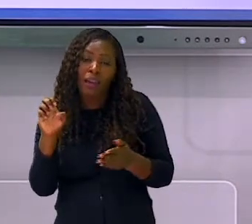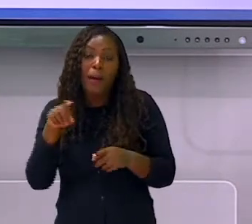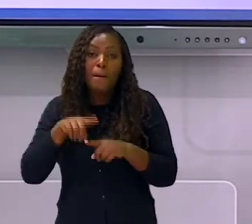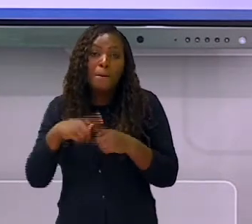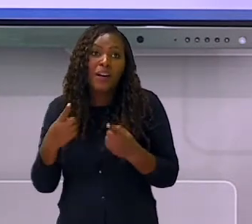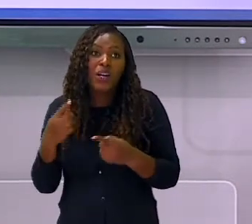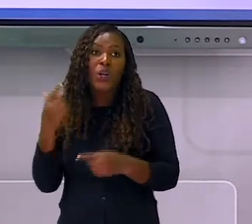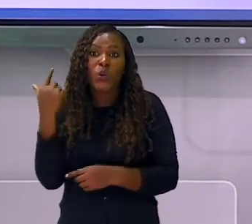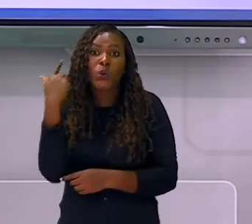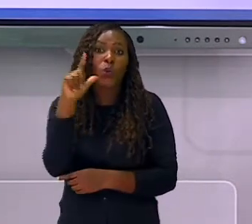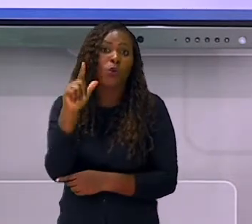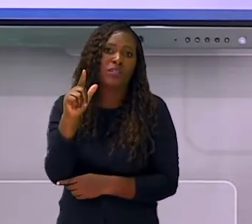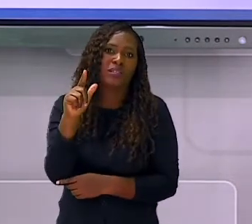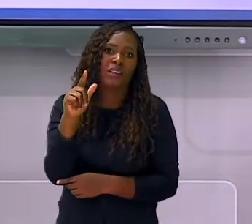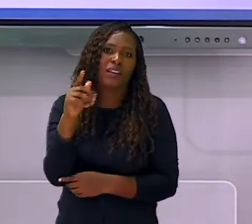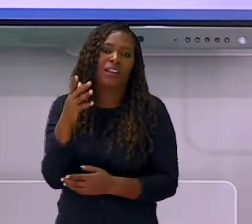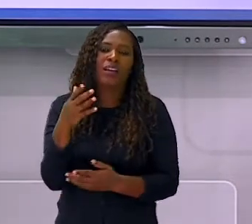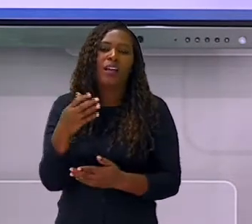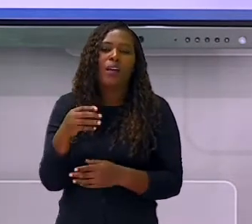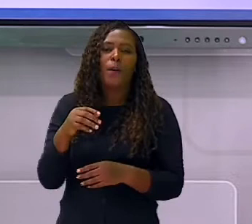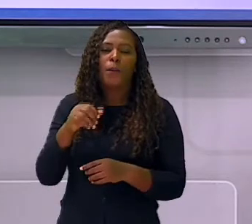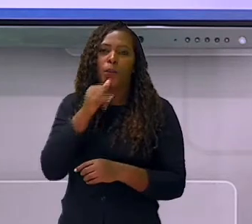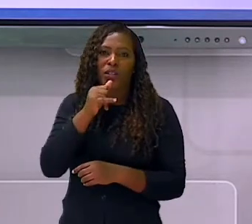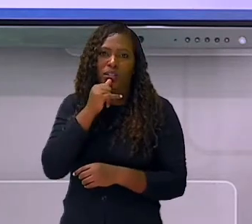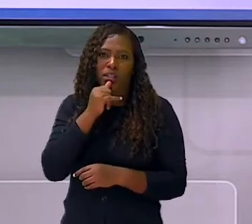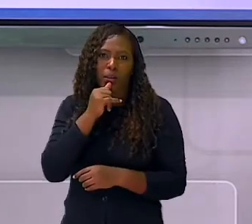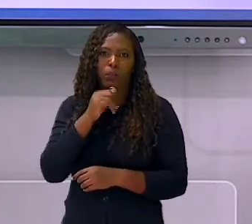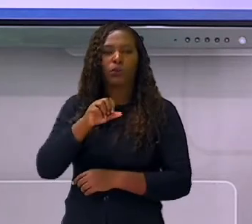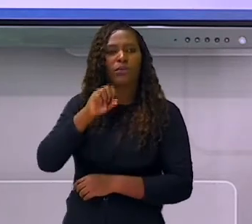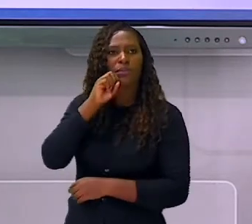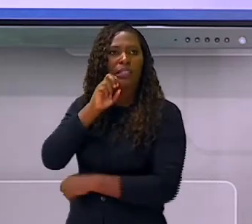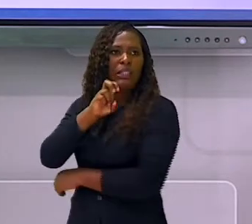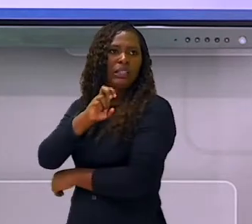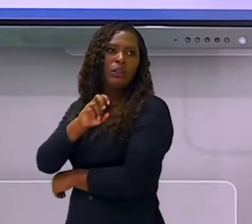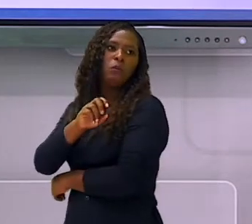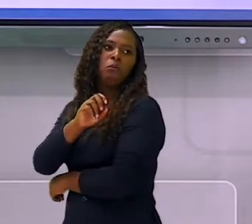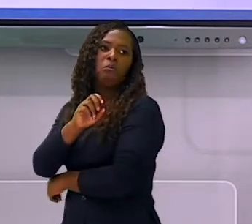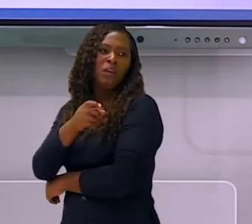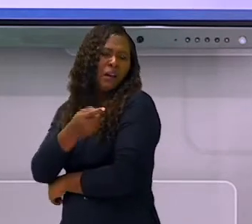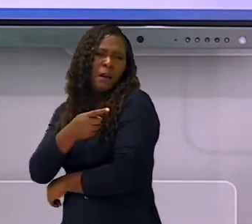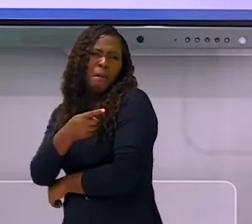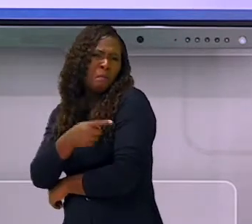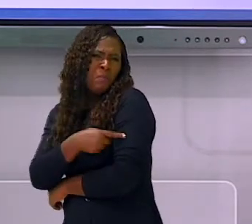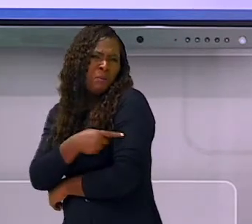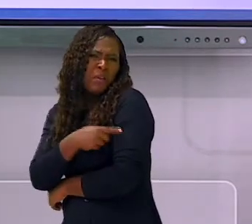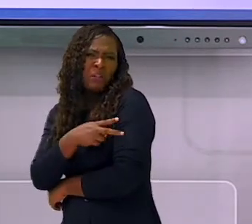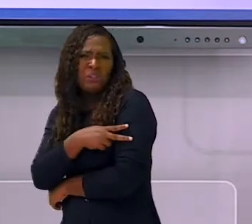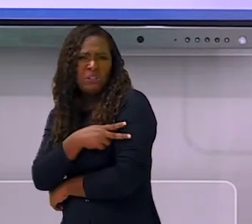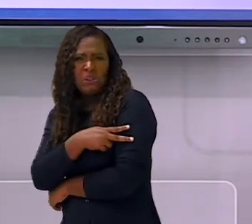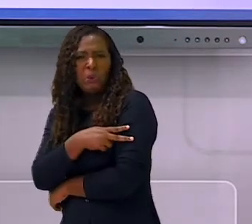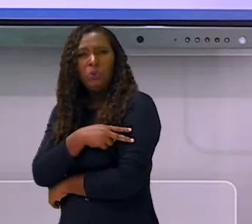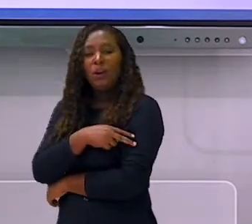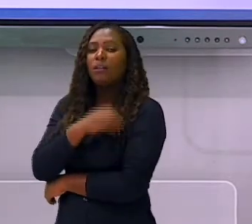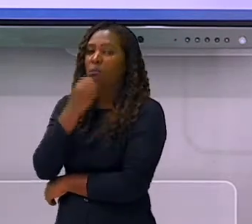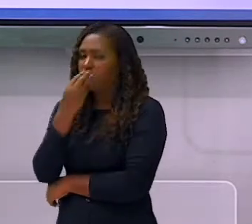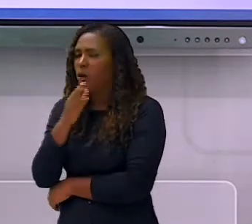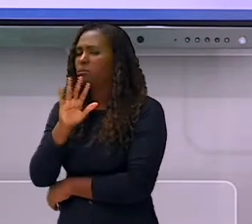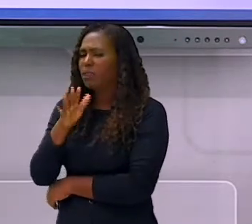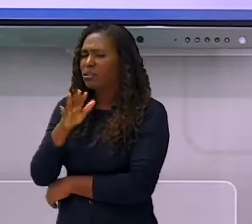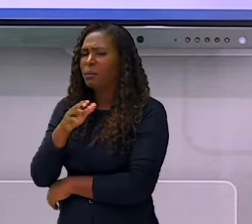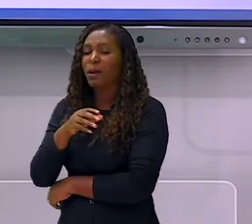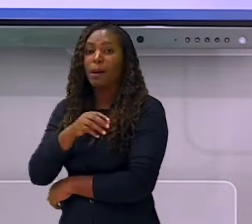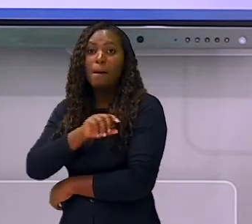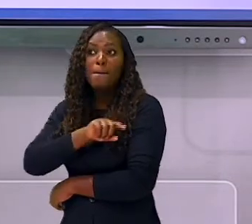Mas não consegue acompanhar o quinto ano porque quando as disciplinas começam a exigir mais da linguagem escrita, da